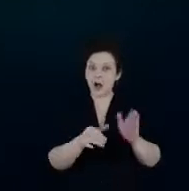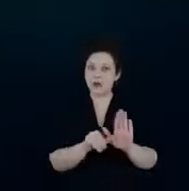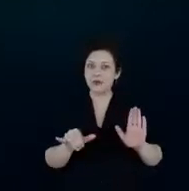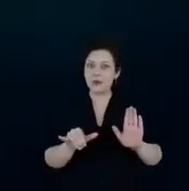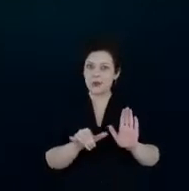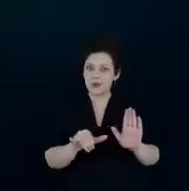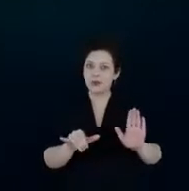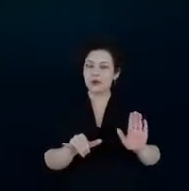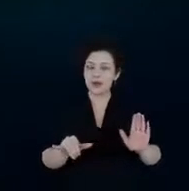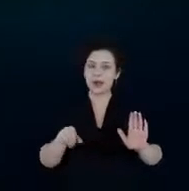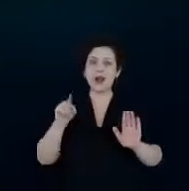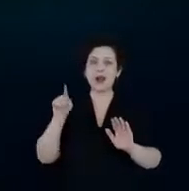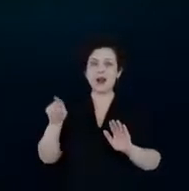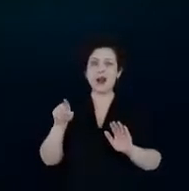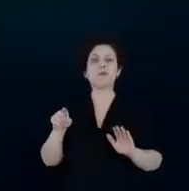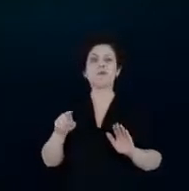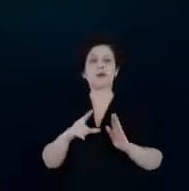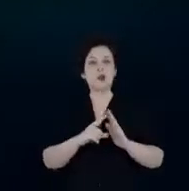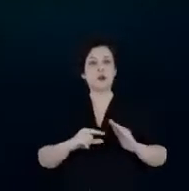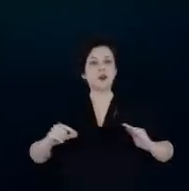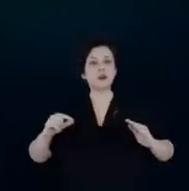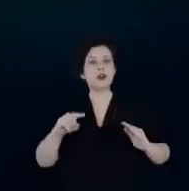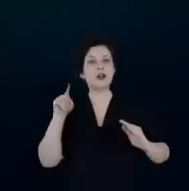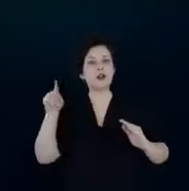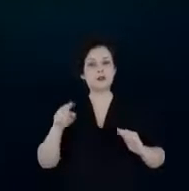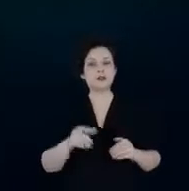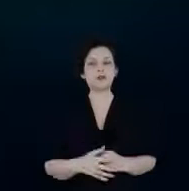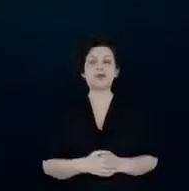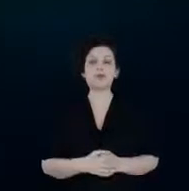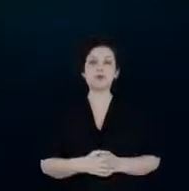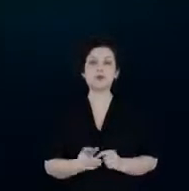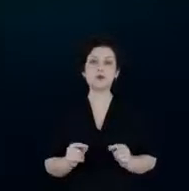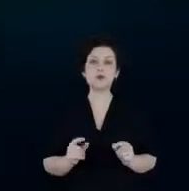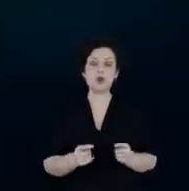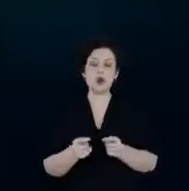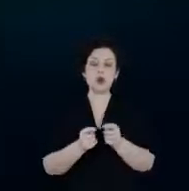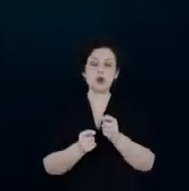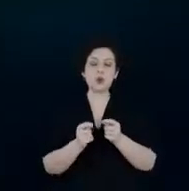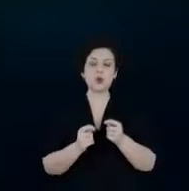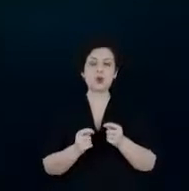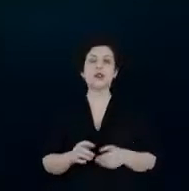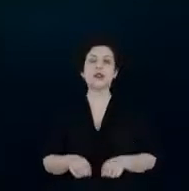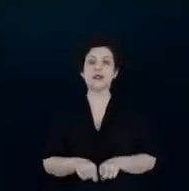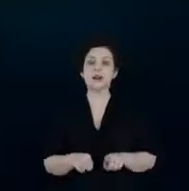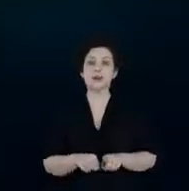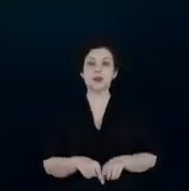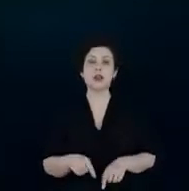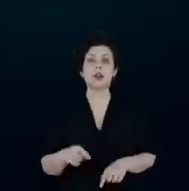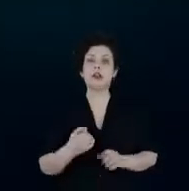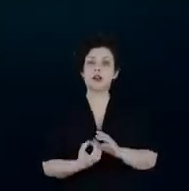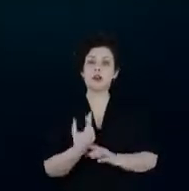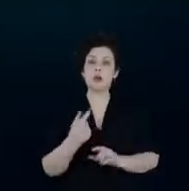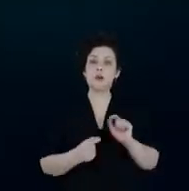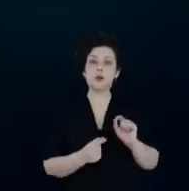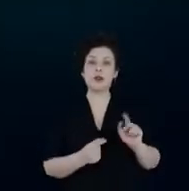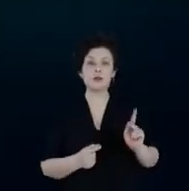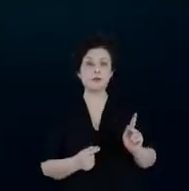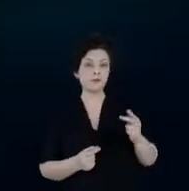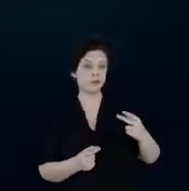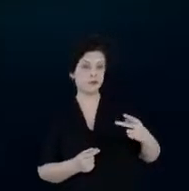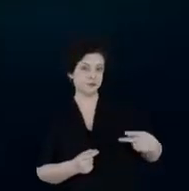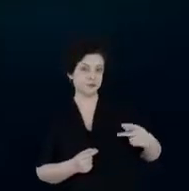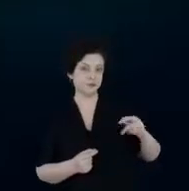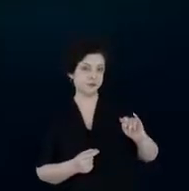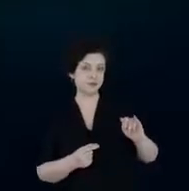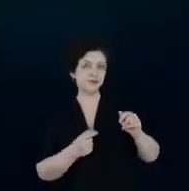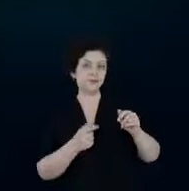dos ministérios para gestão de energia com telemetria de dados criando os KPIs de energia só assim a gente